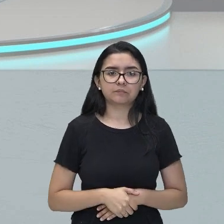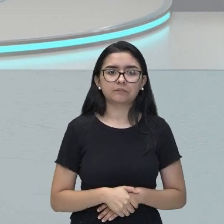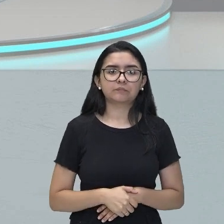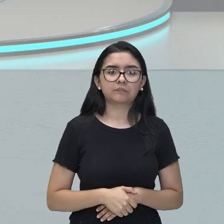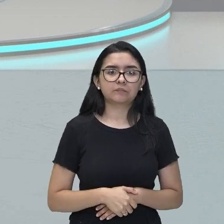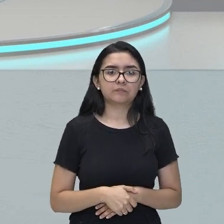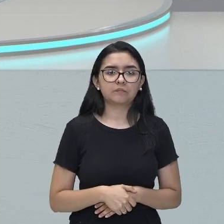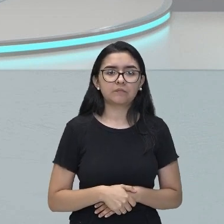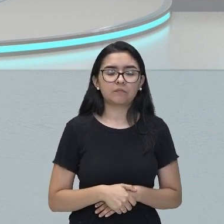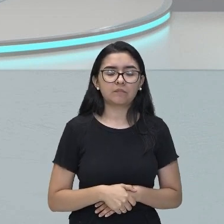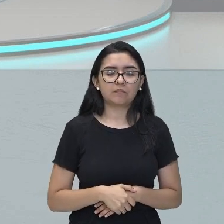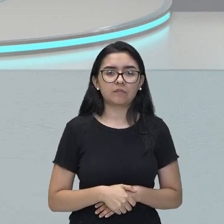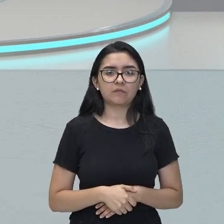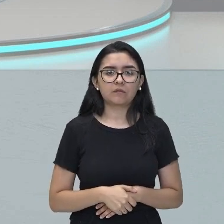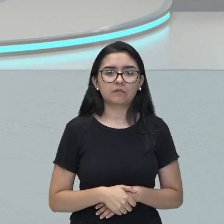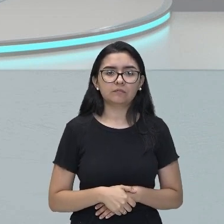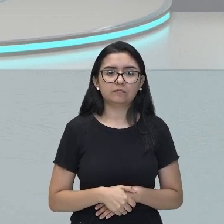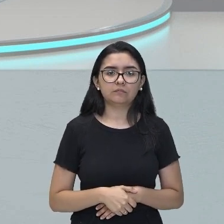essa questão